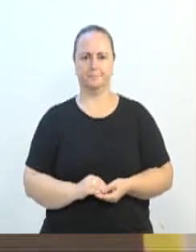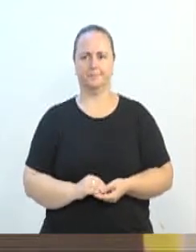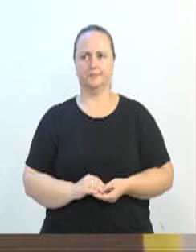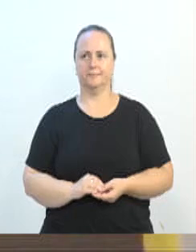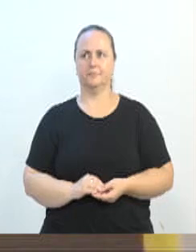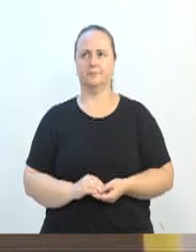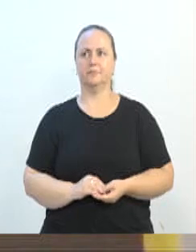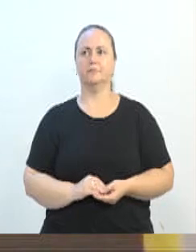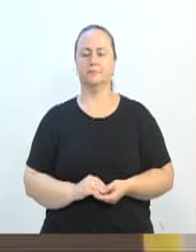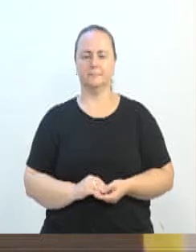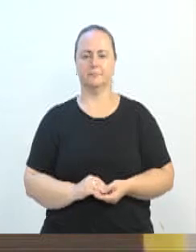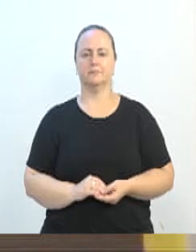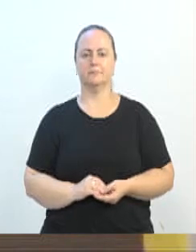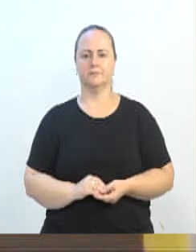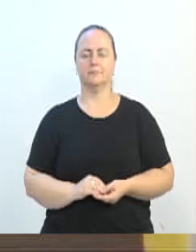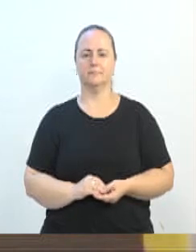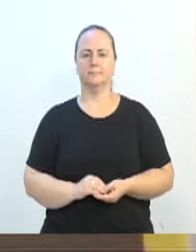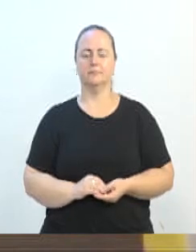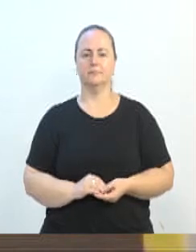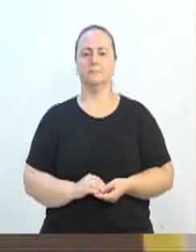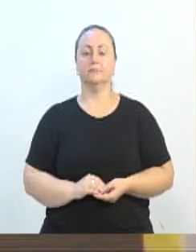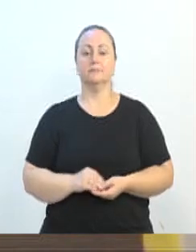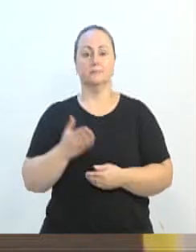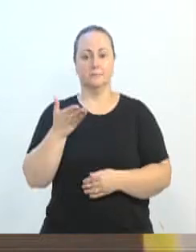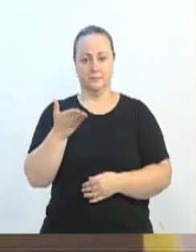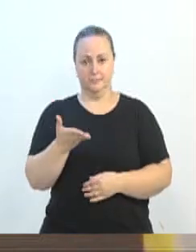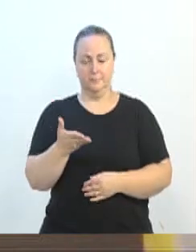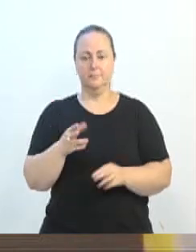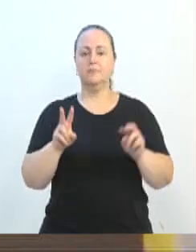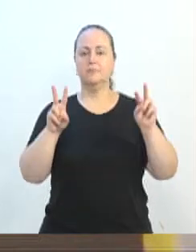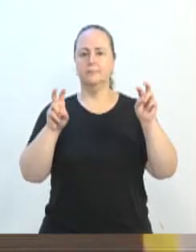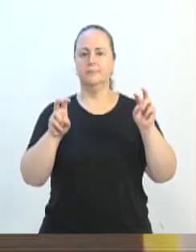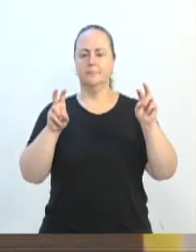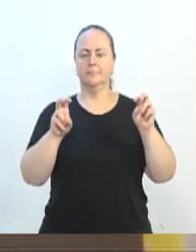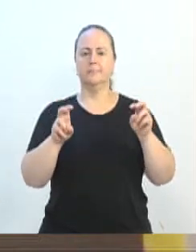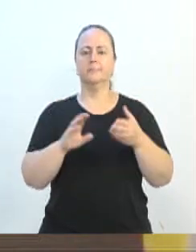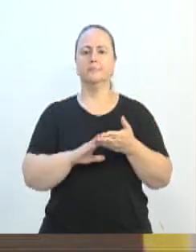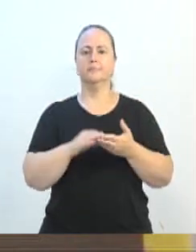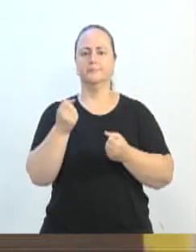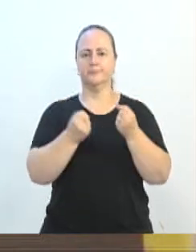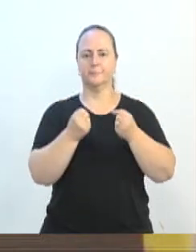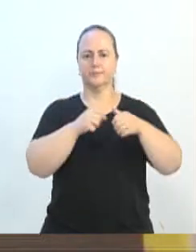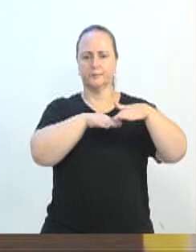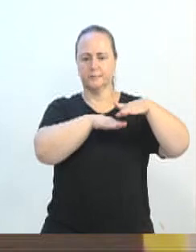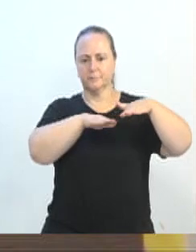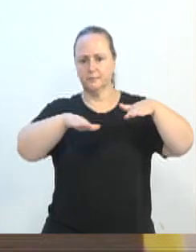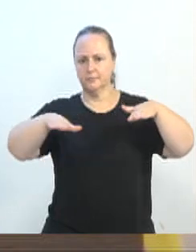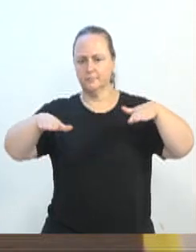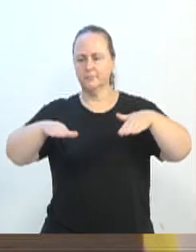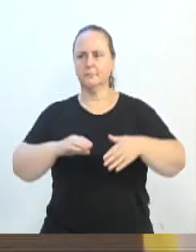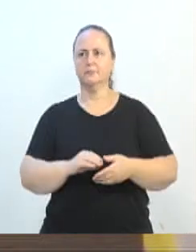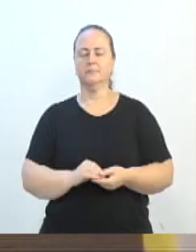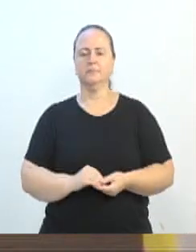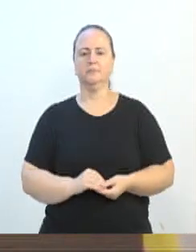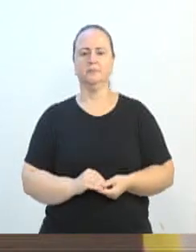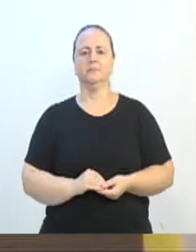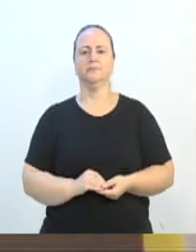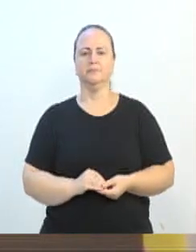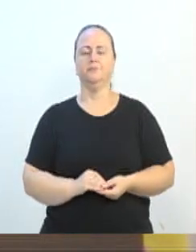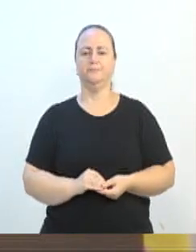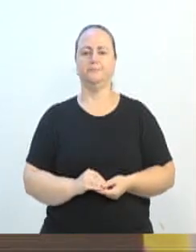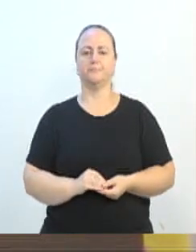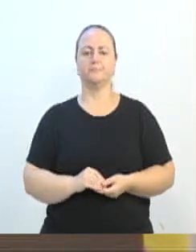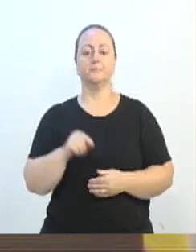O sistema, continuando aqui sobre o assunto da área azul, e no final eu faço o comentário do seu pronunciamento, o